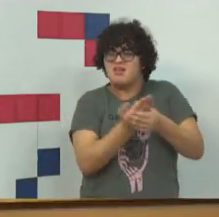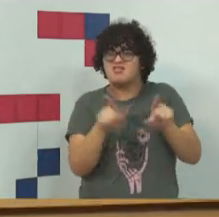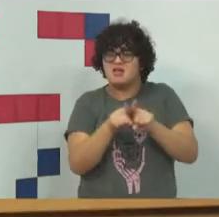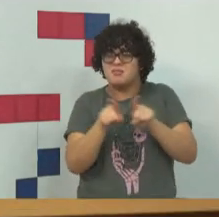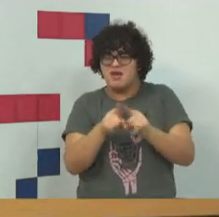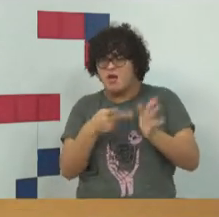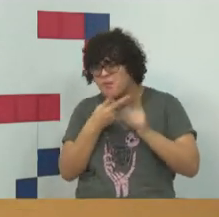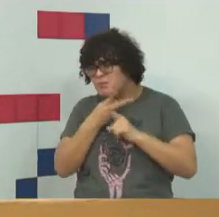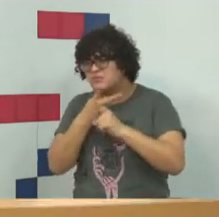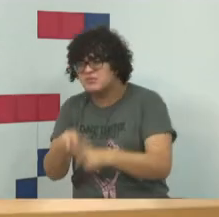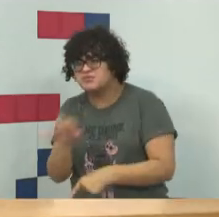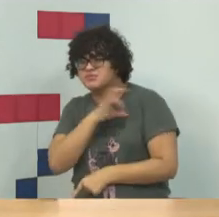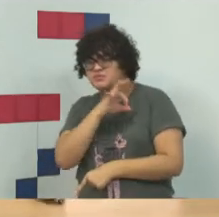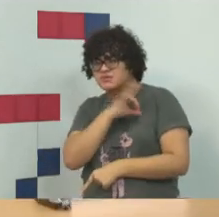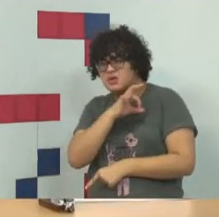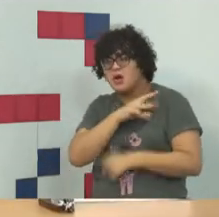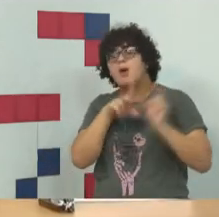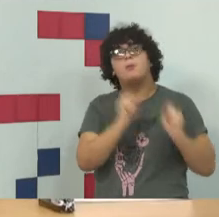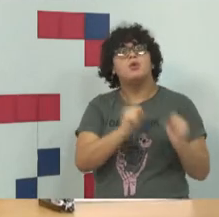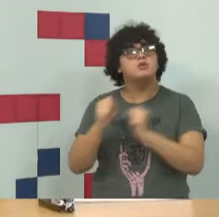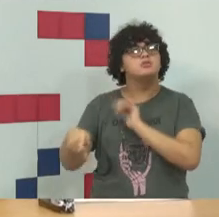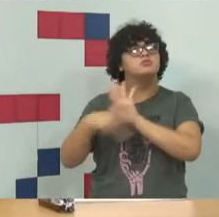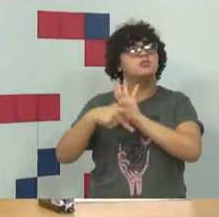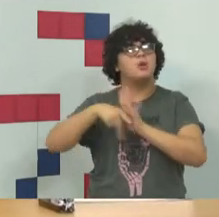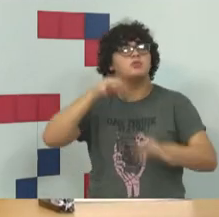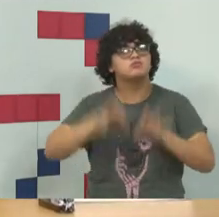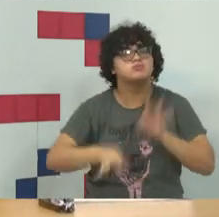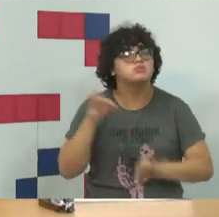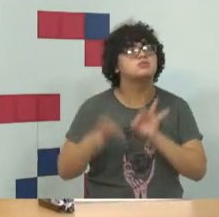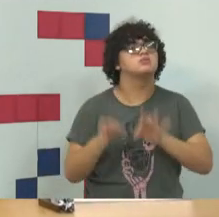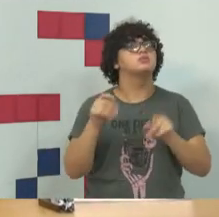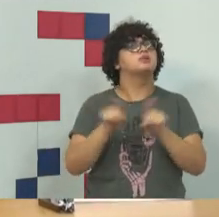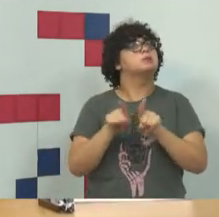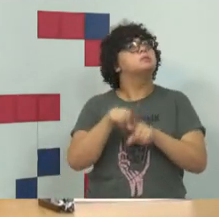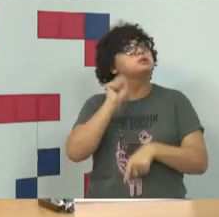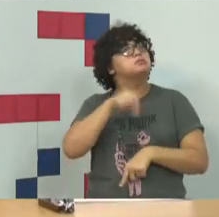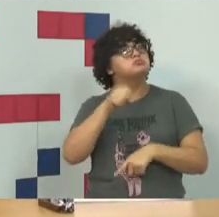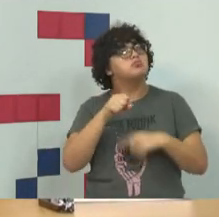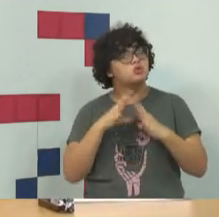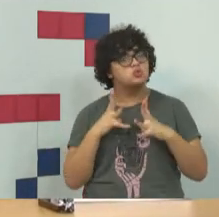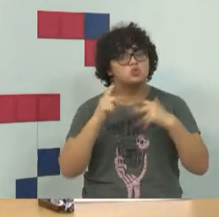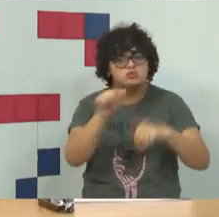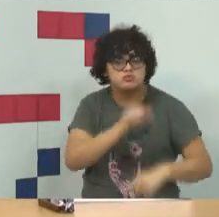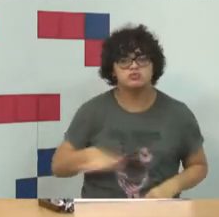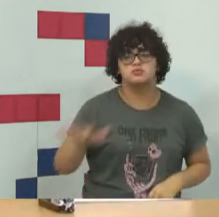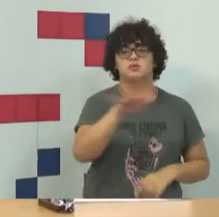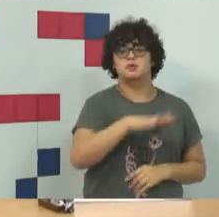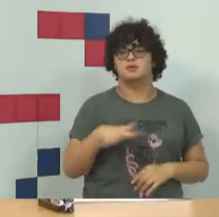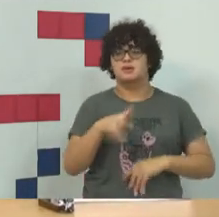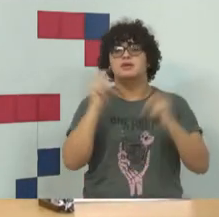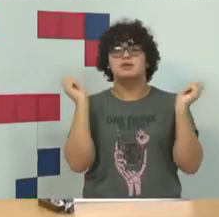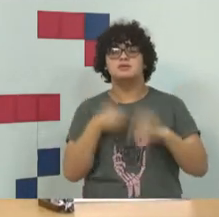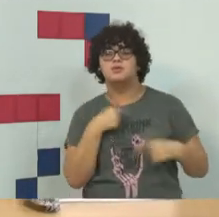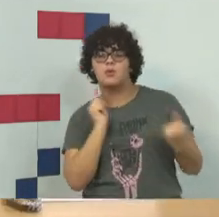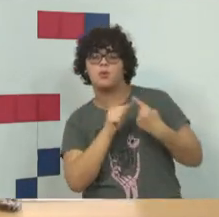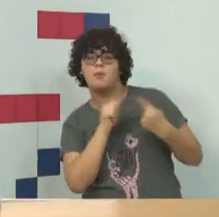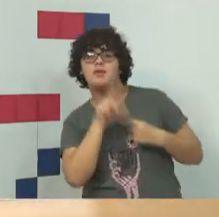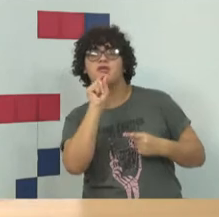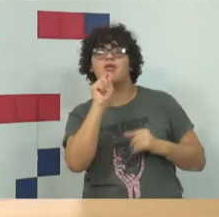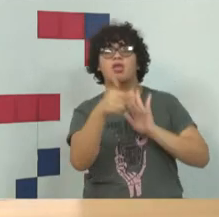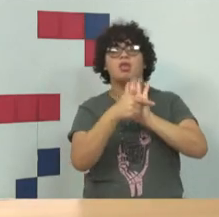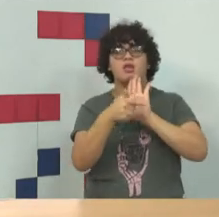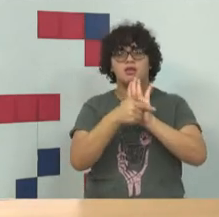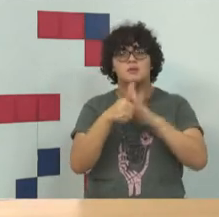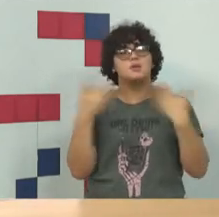investigação policial, que é feita no poder executivo, então, há todo um universo que envolve o crime